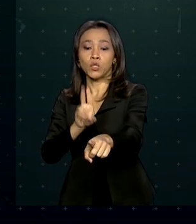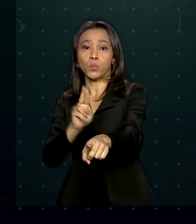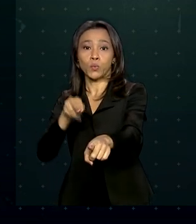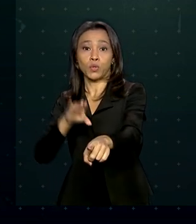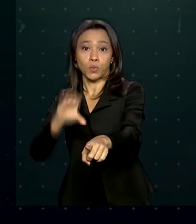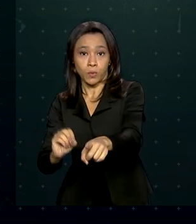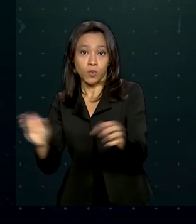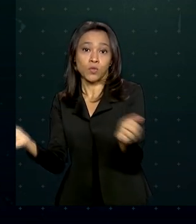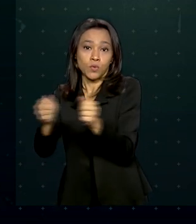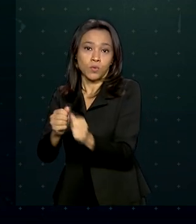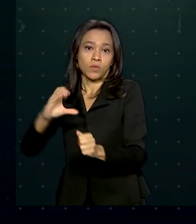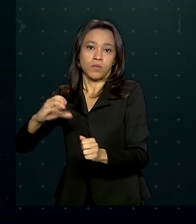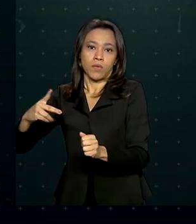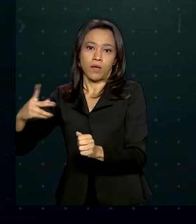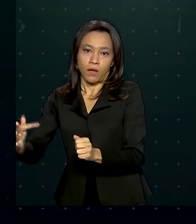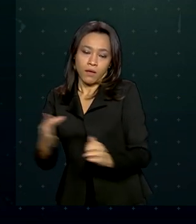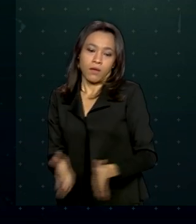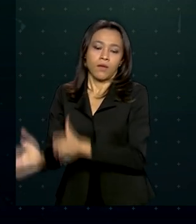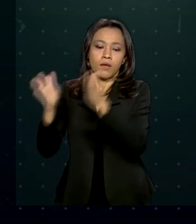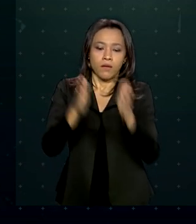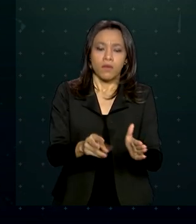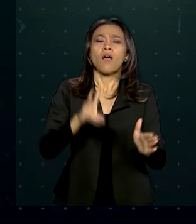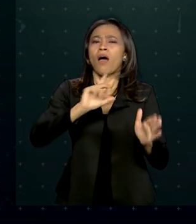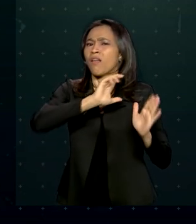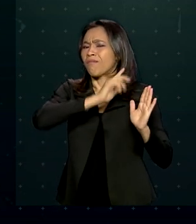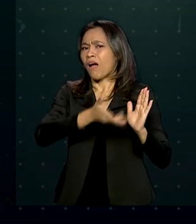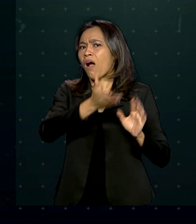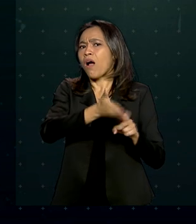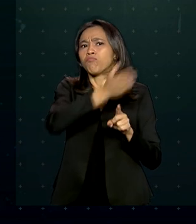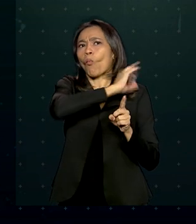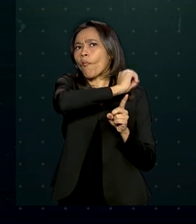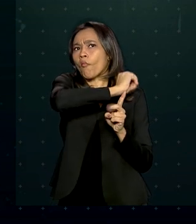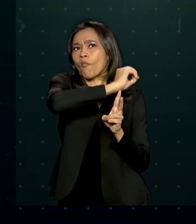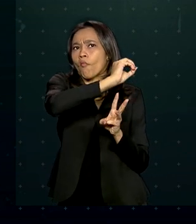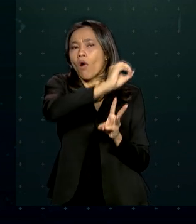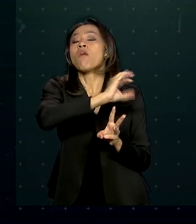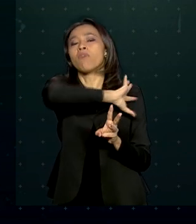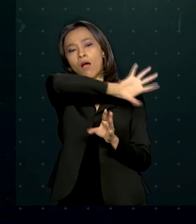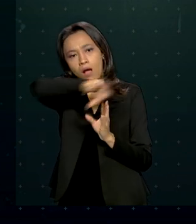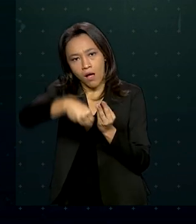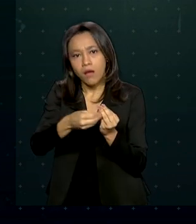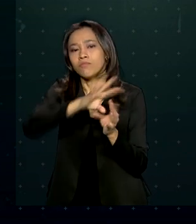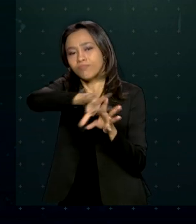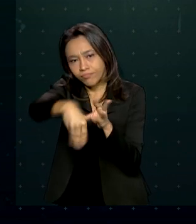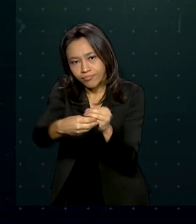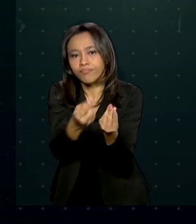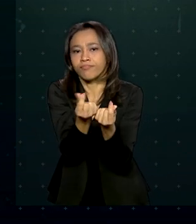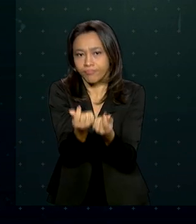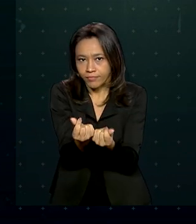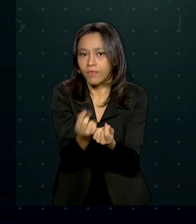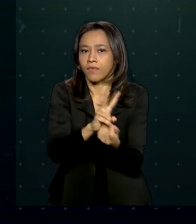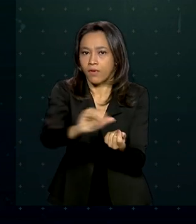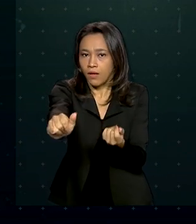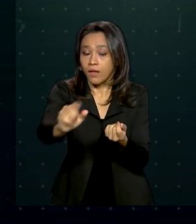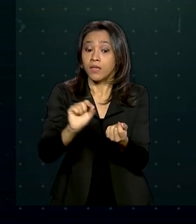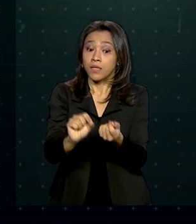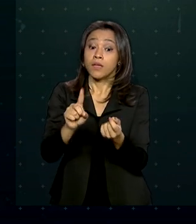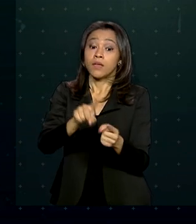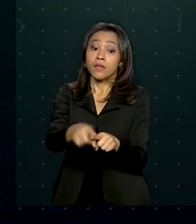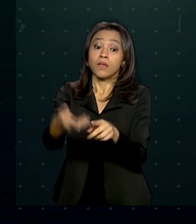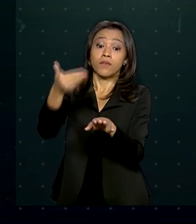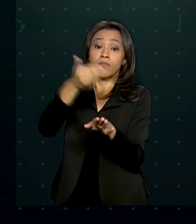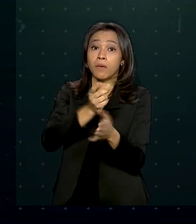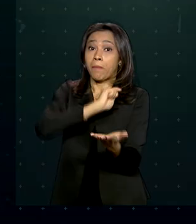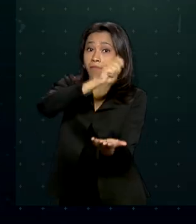CPF. O segurado vai receber o atrasado a partir da data de entrada do requerimento, com a dedução dos valores pagos